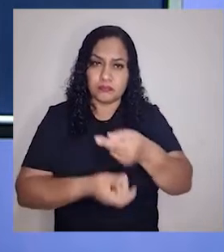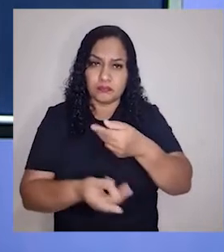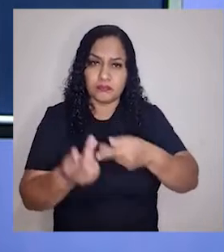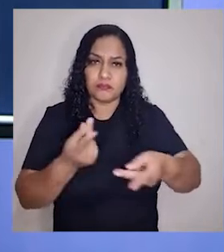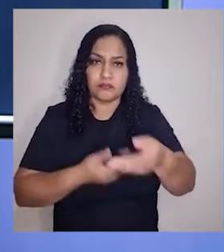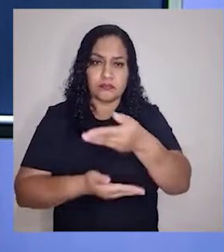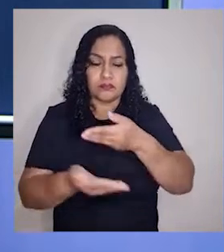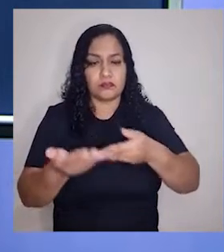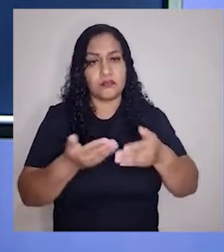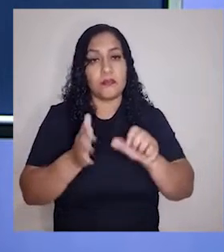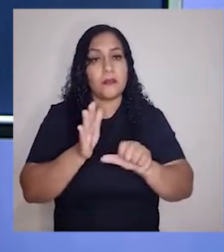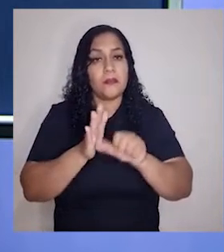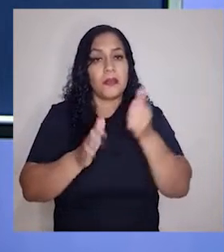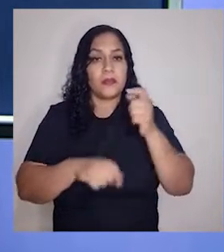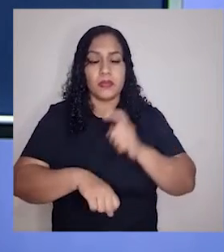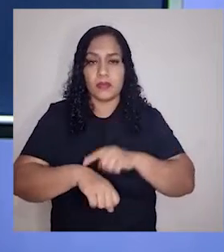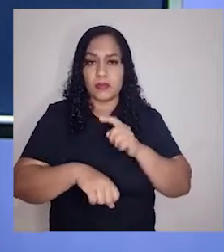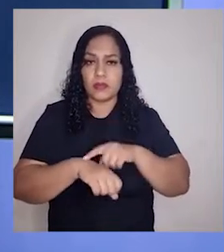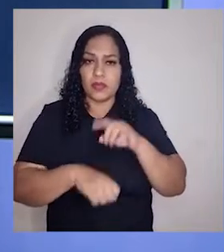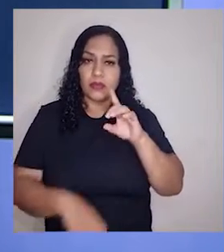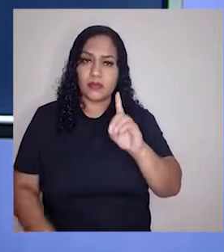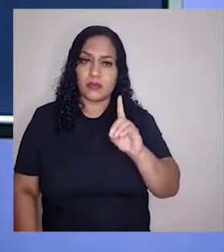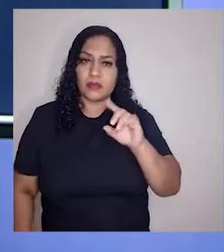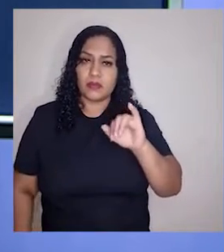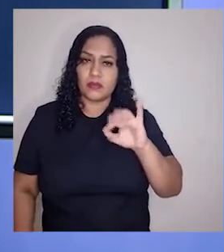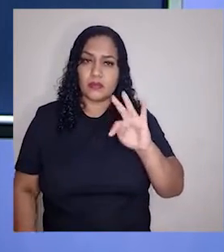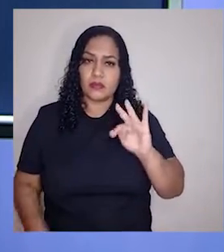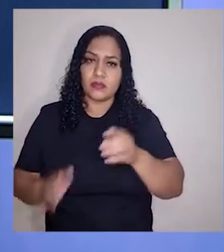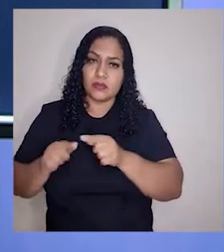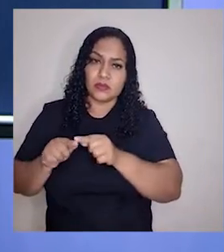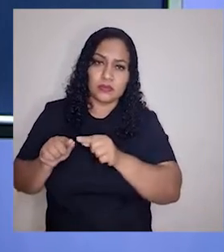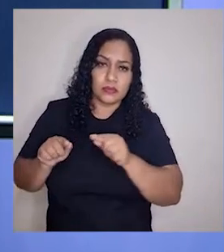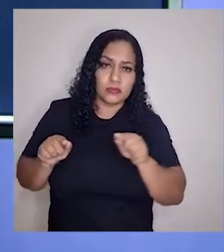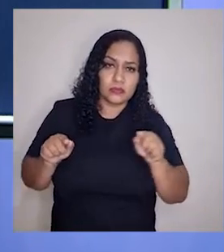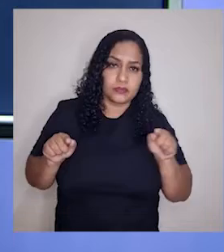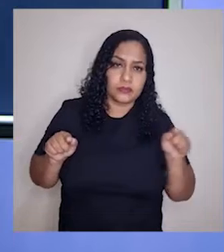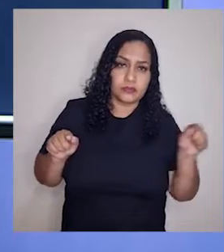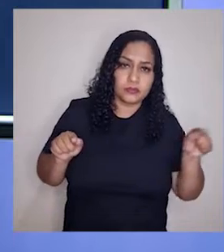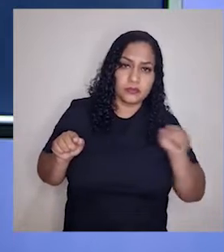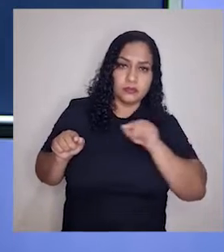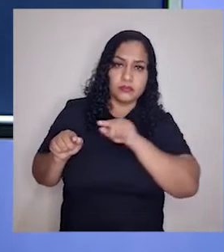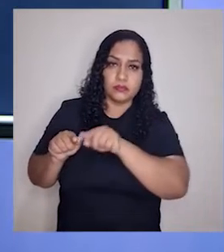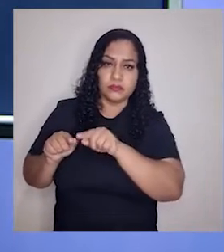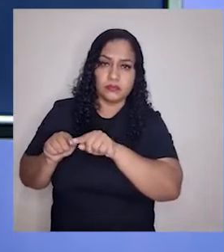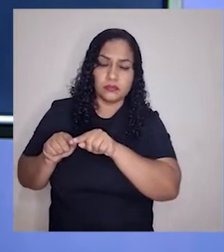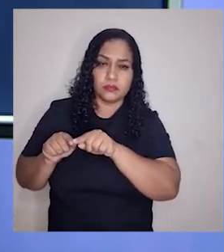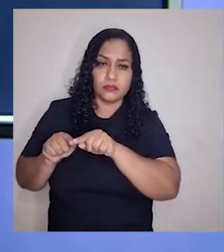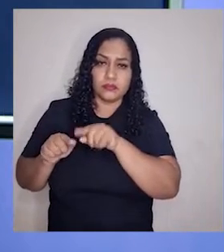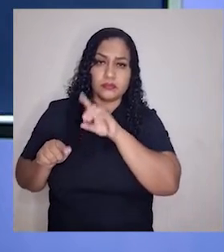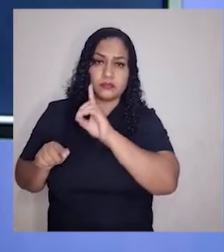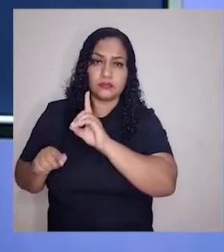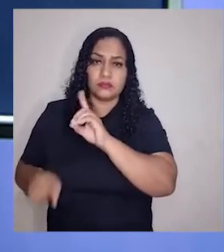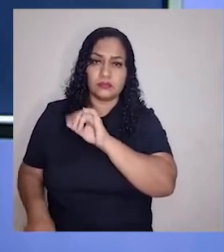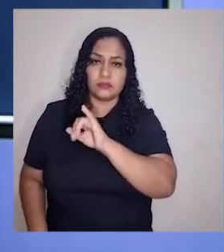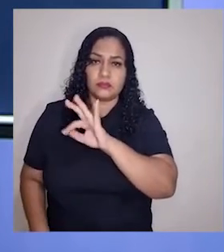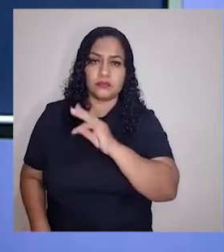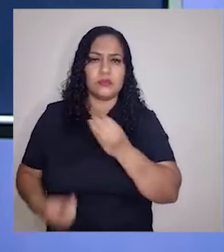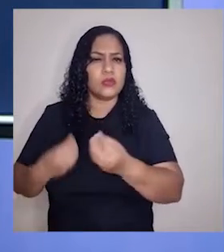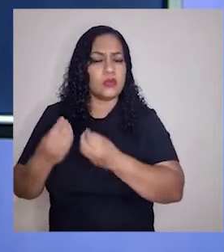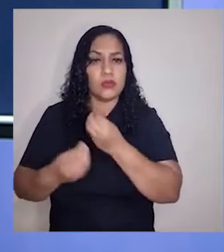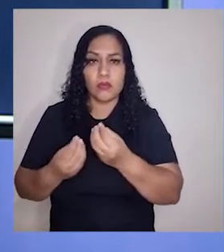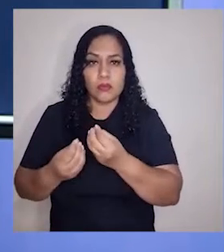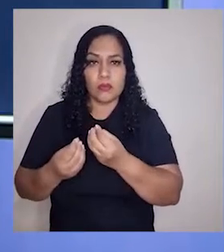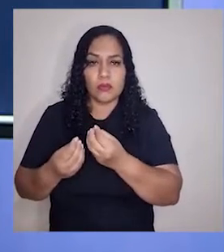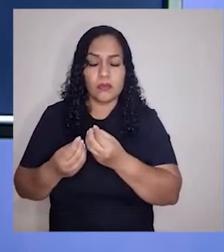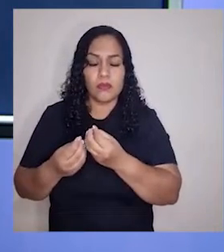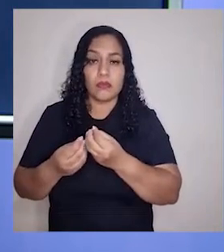comercial é a primeira fase da Aditi. Essa fase do século XV, tá bom? Que eu falei agora há pouco, a origem da Aditi. Então como que ela